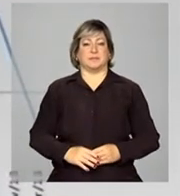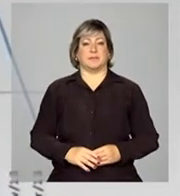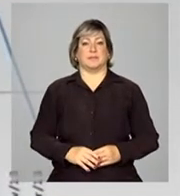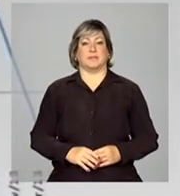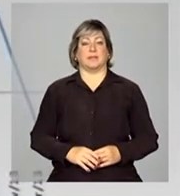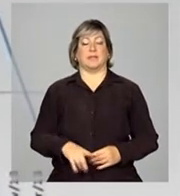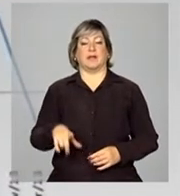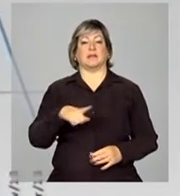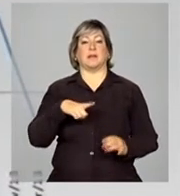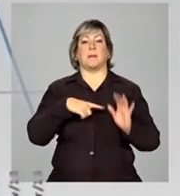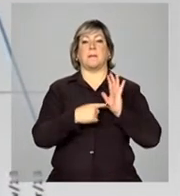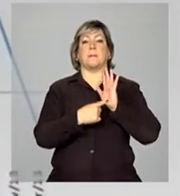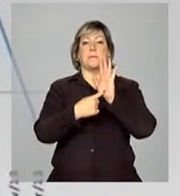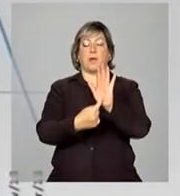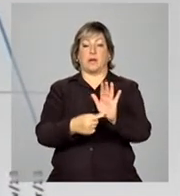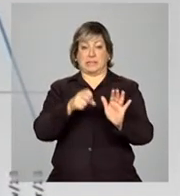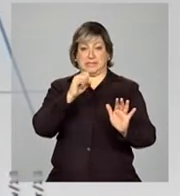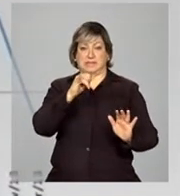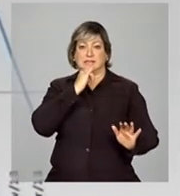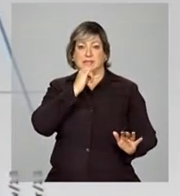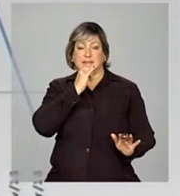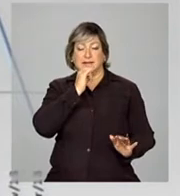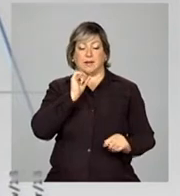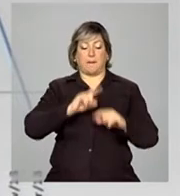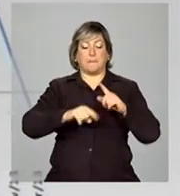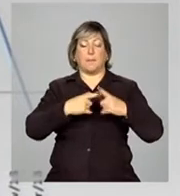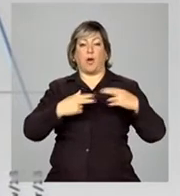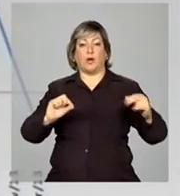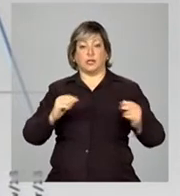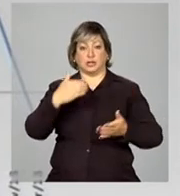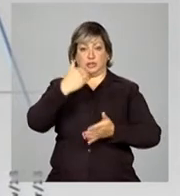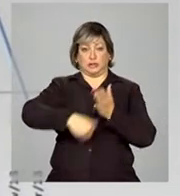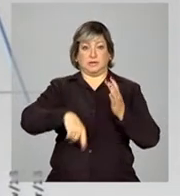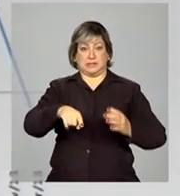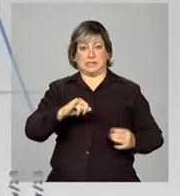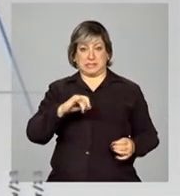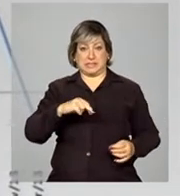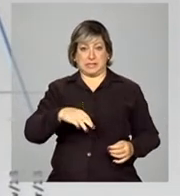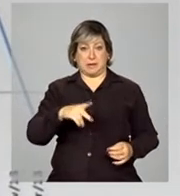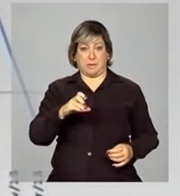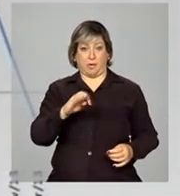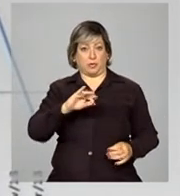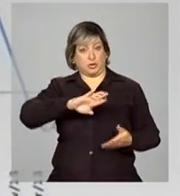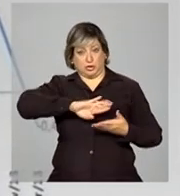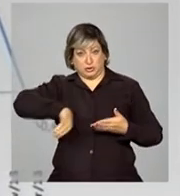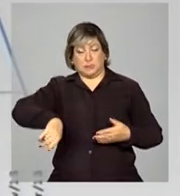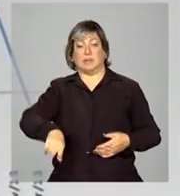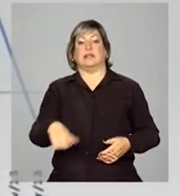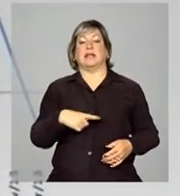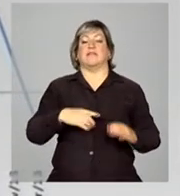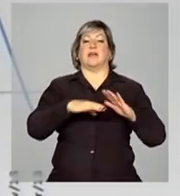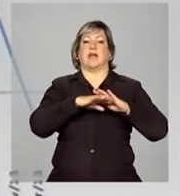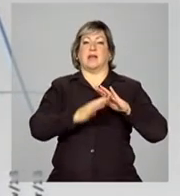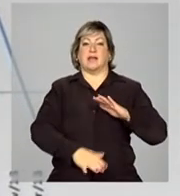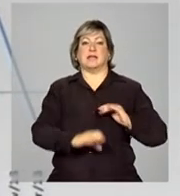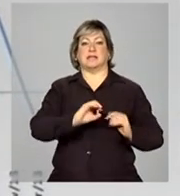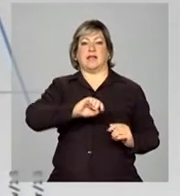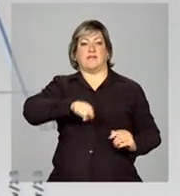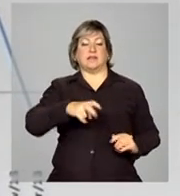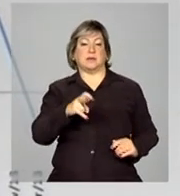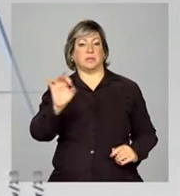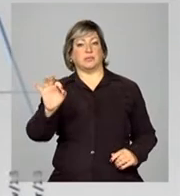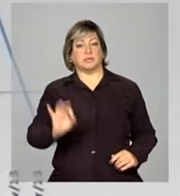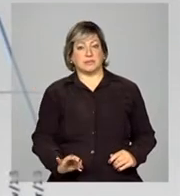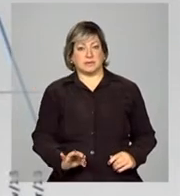traz aí, se pegarmos os produtos que foram desonerados, eles tiveram uma queda de 0,5